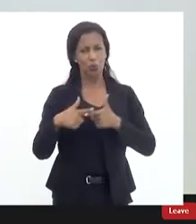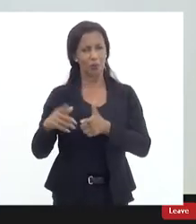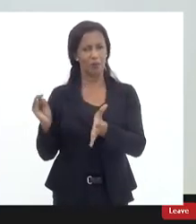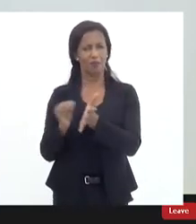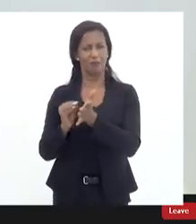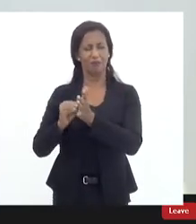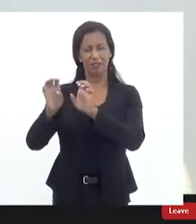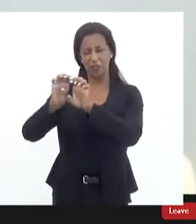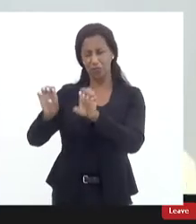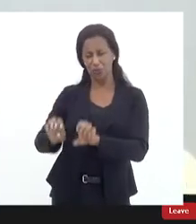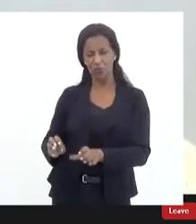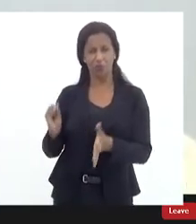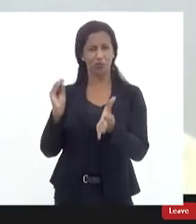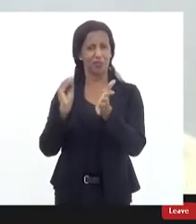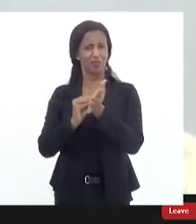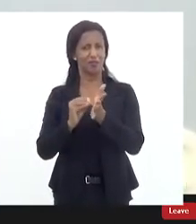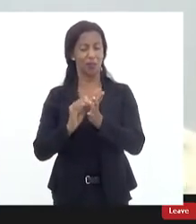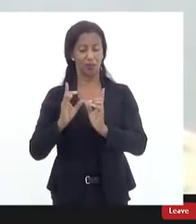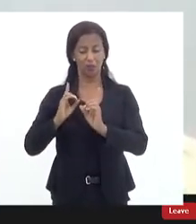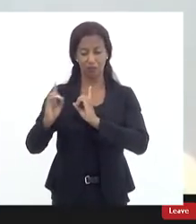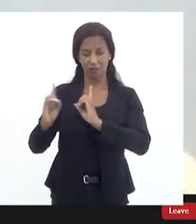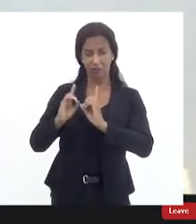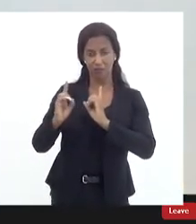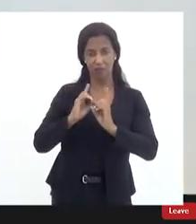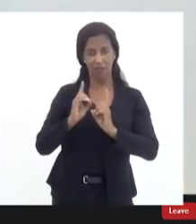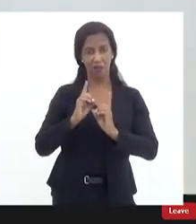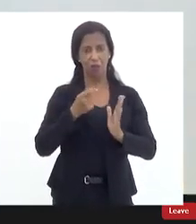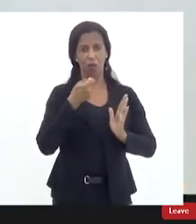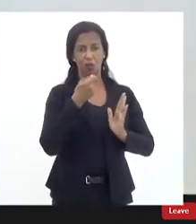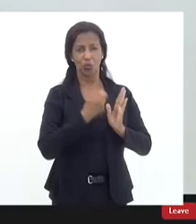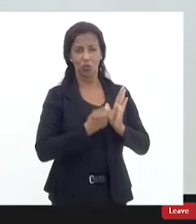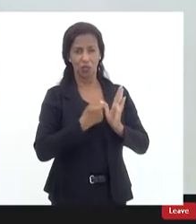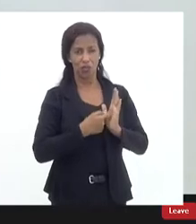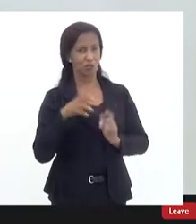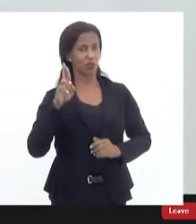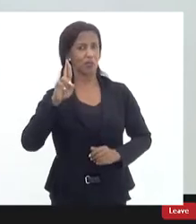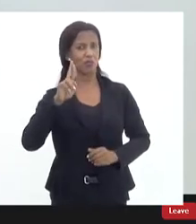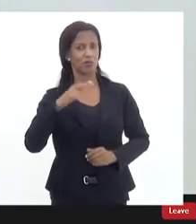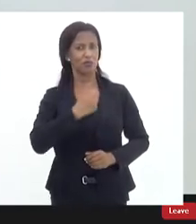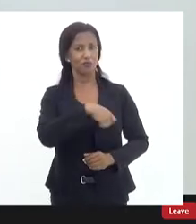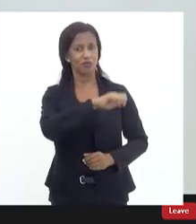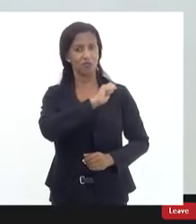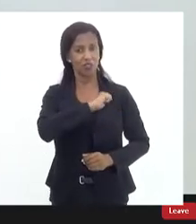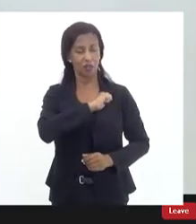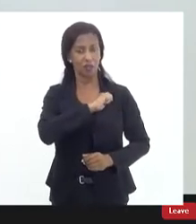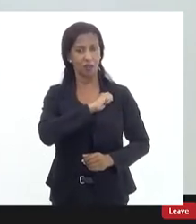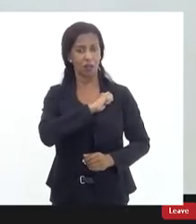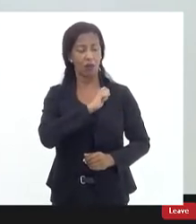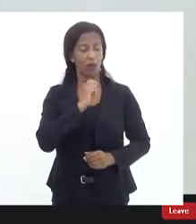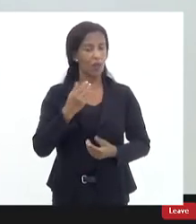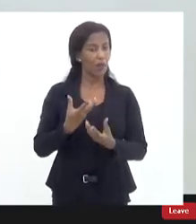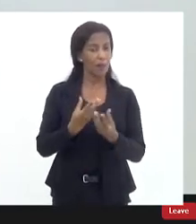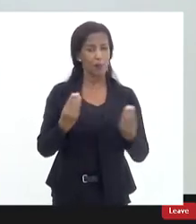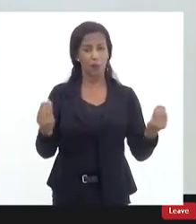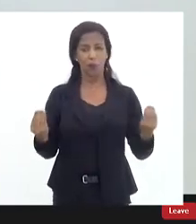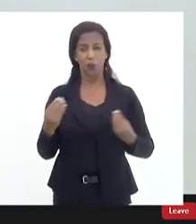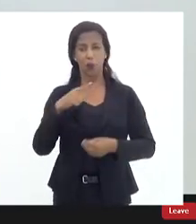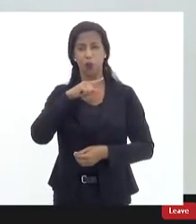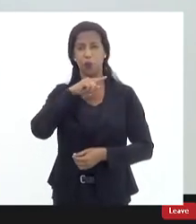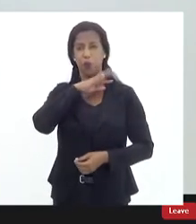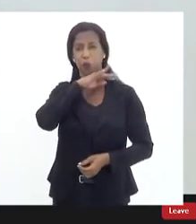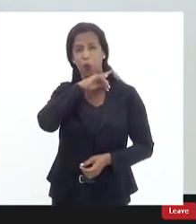pessoal e no debate do regime de responsabilidade fiscal algo que pode ser muito ruim e